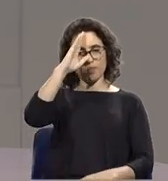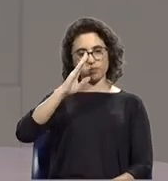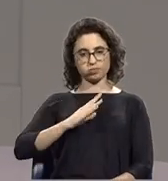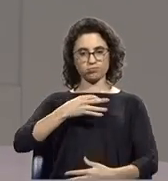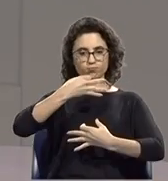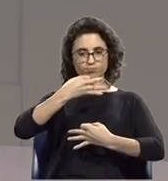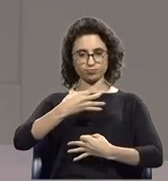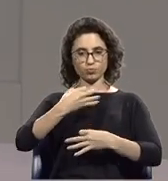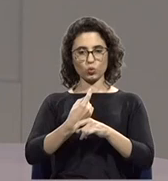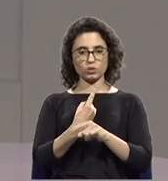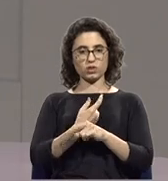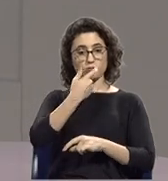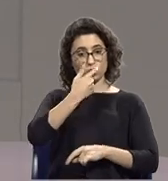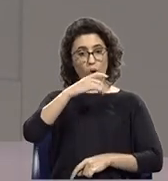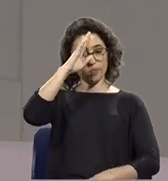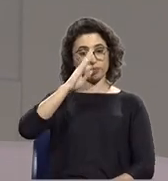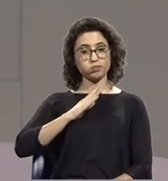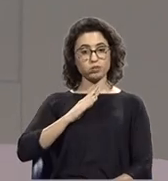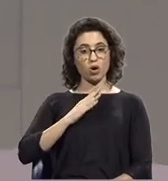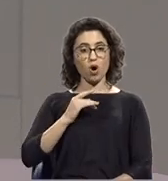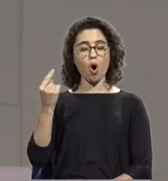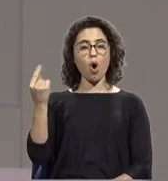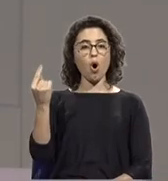o militar não está obrigado